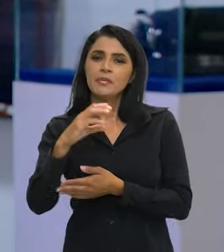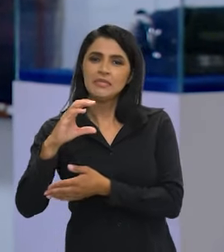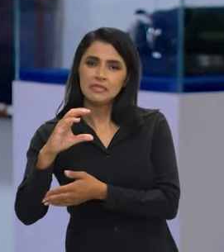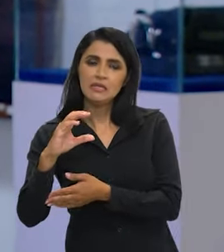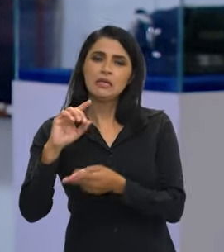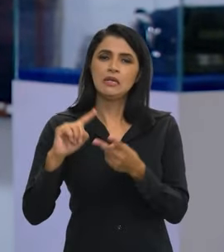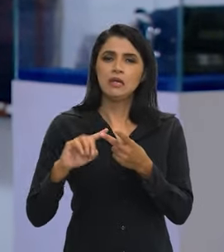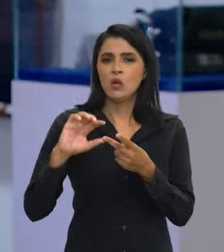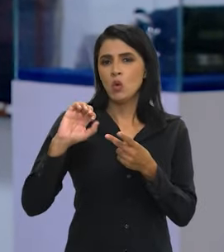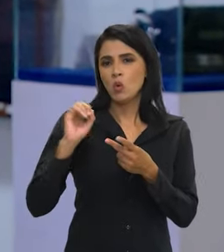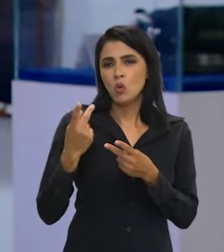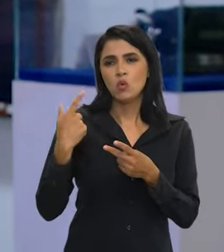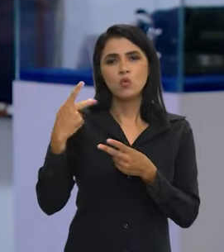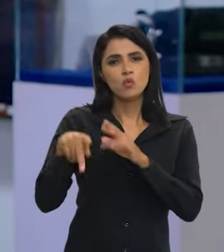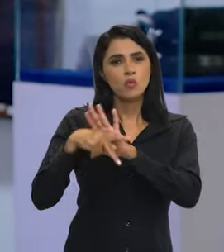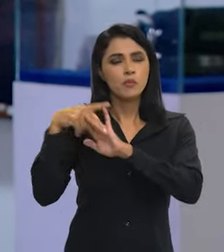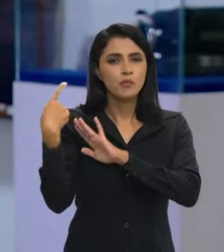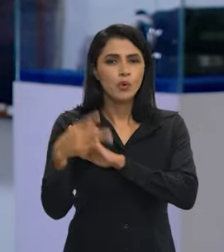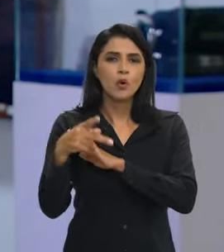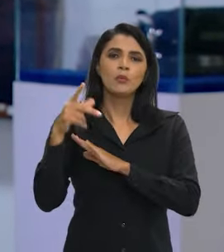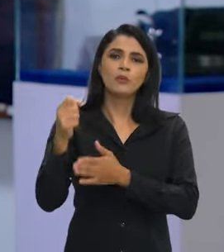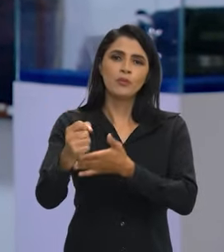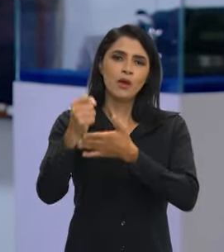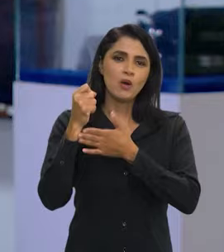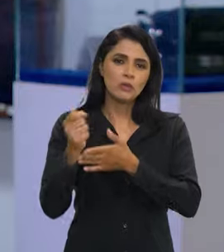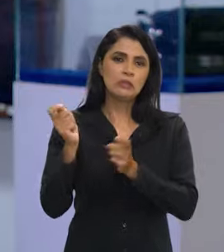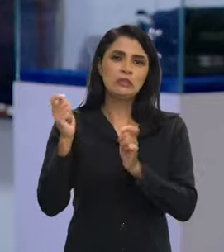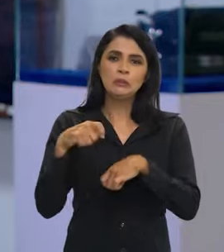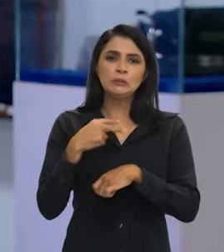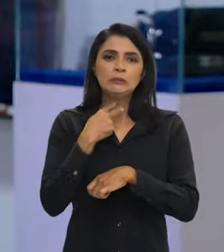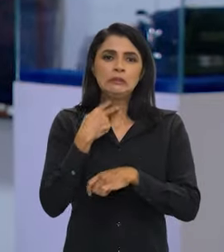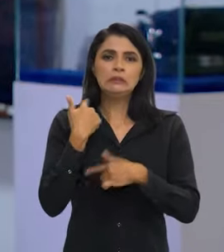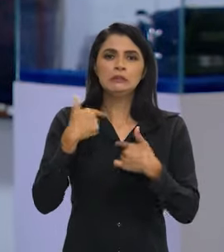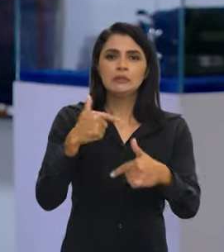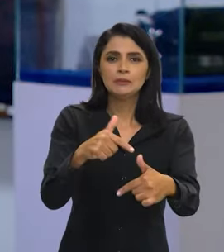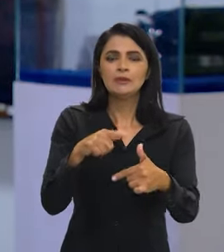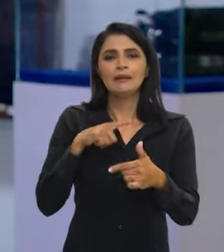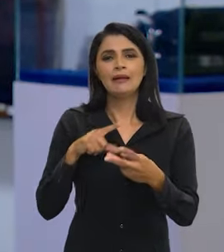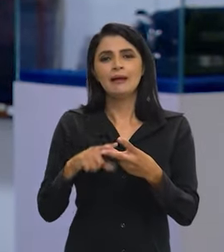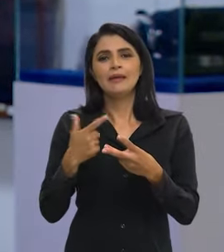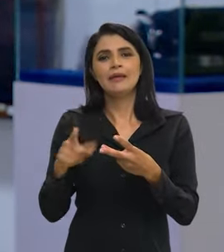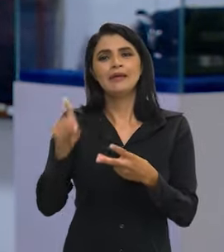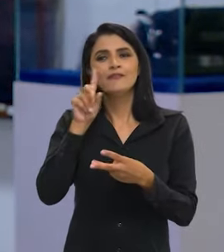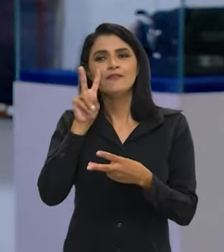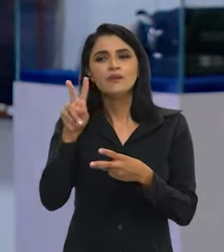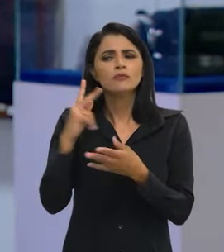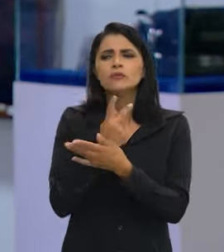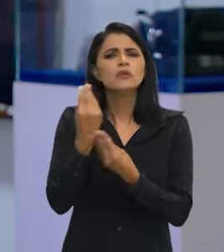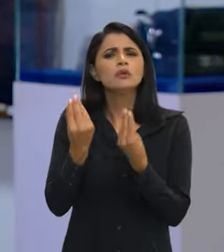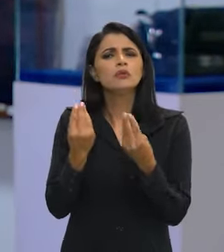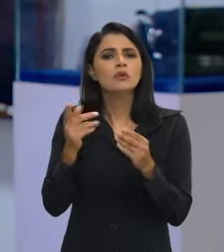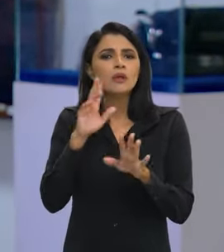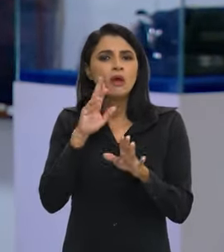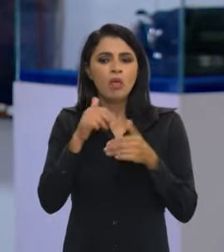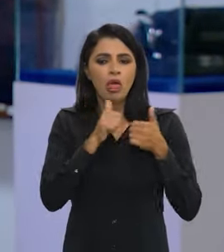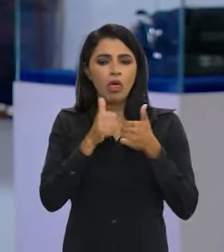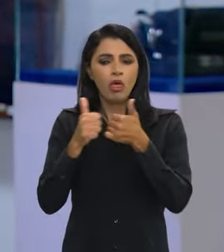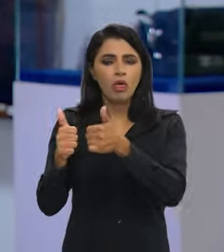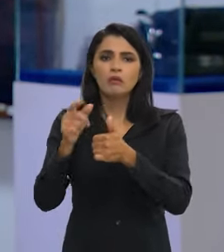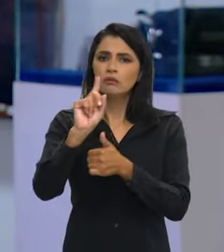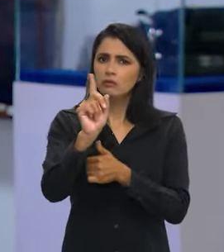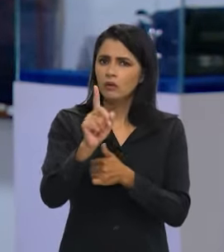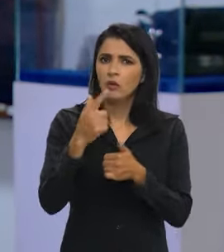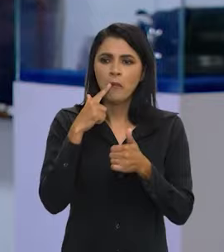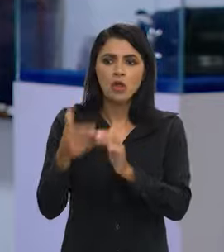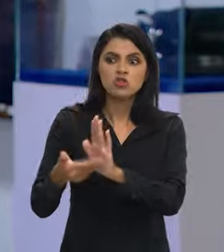seja no próprio auxílio incapacidade, daquelas pessoas que estão há muito tempo. A tem que verificar o que está ocorrendo, não para perseguir as